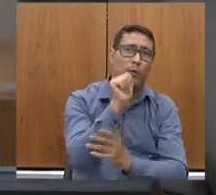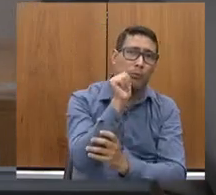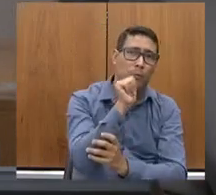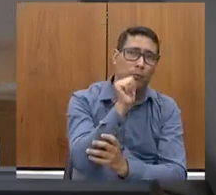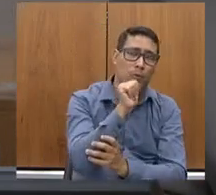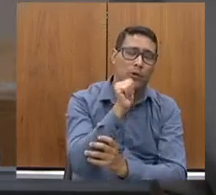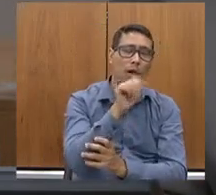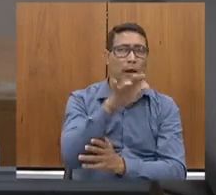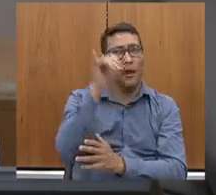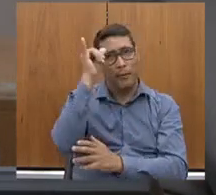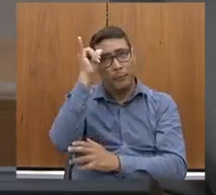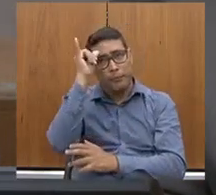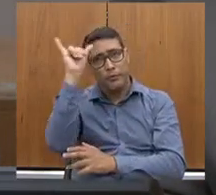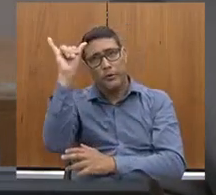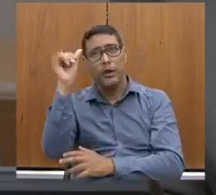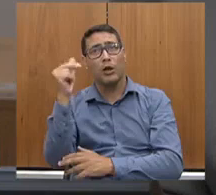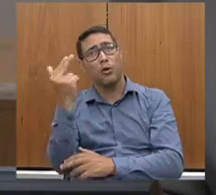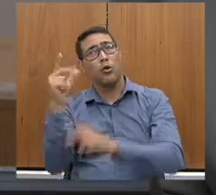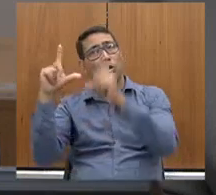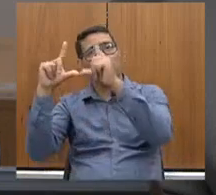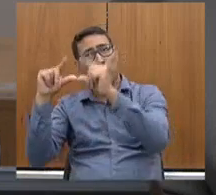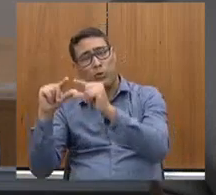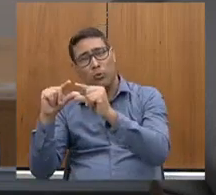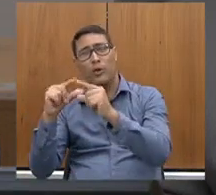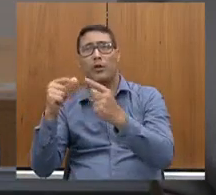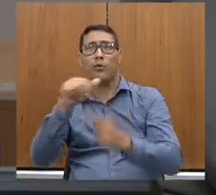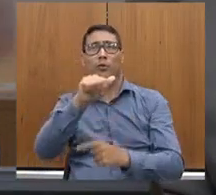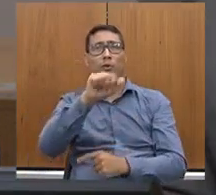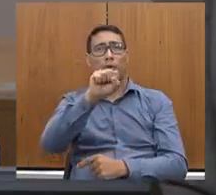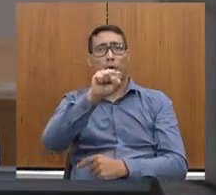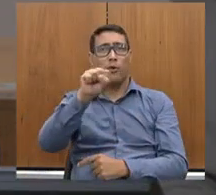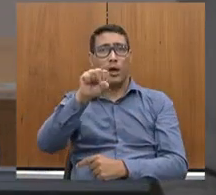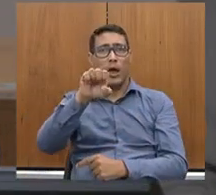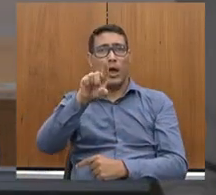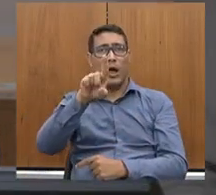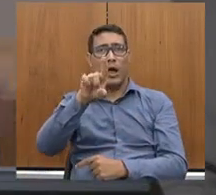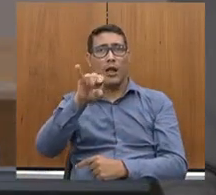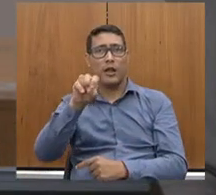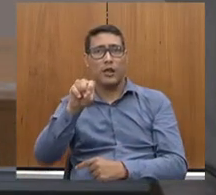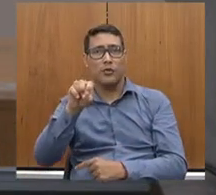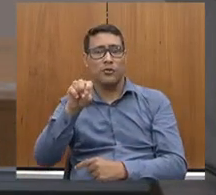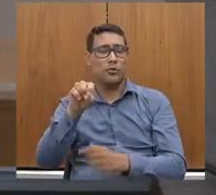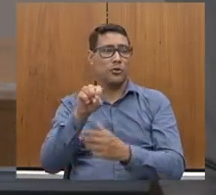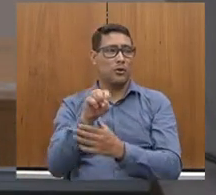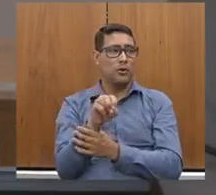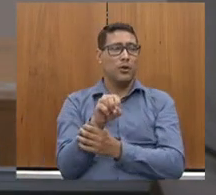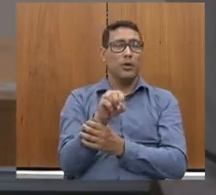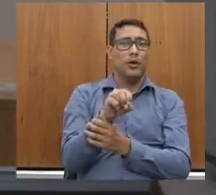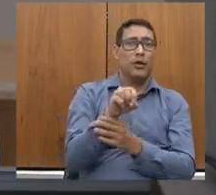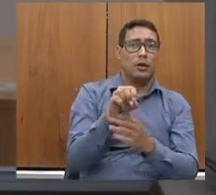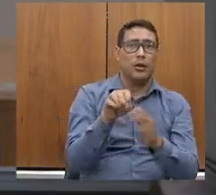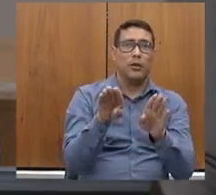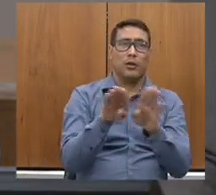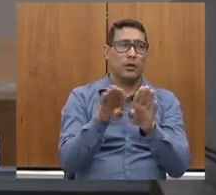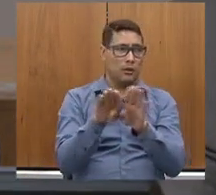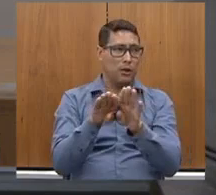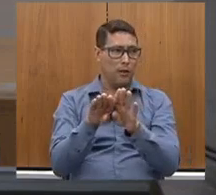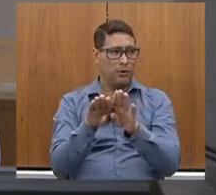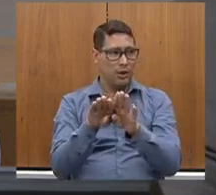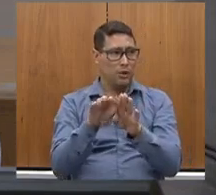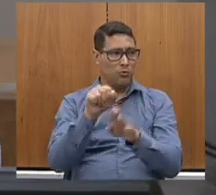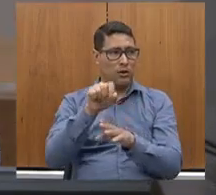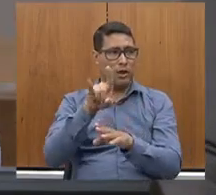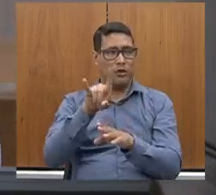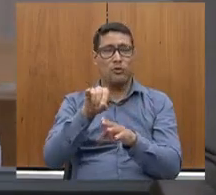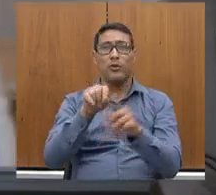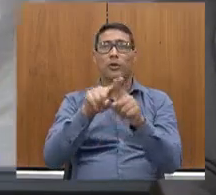risco de... ou diminuindo o risco de assédio, e um conjunto de outras medidas importantes.